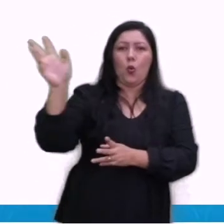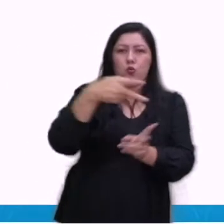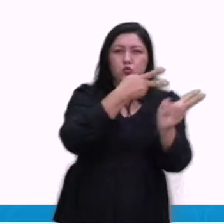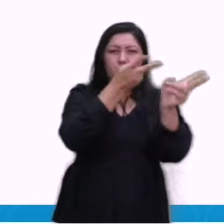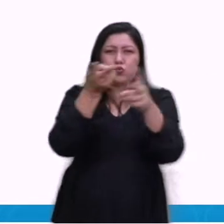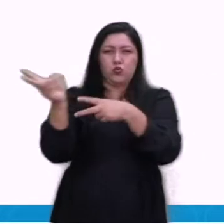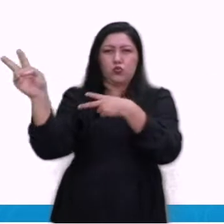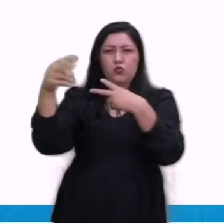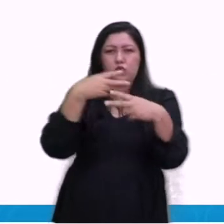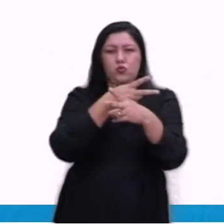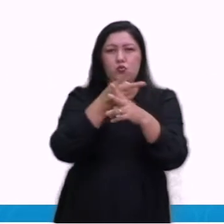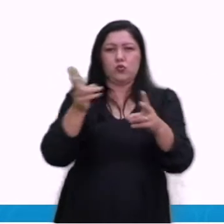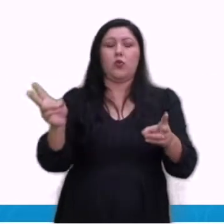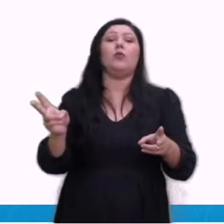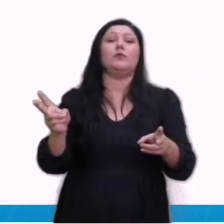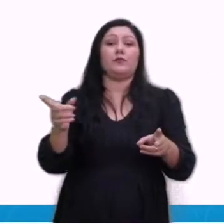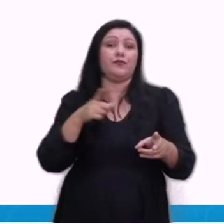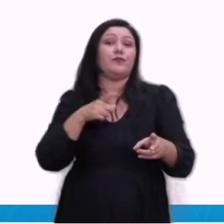conseguiu